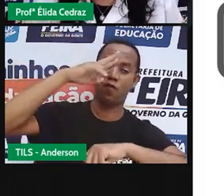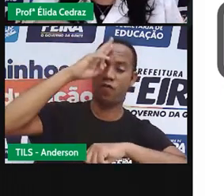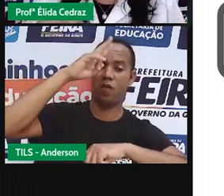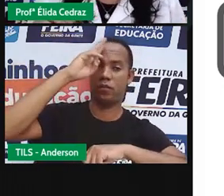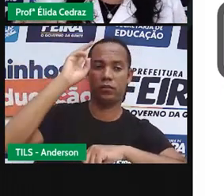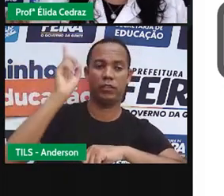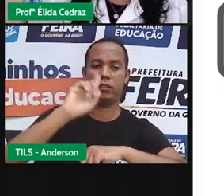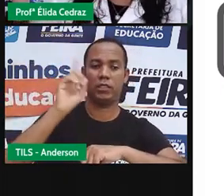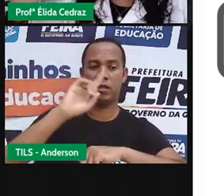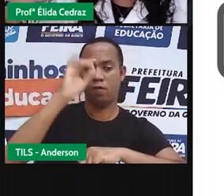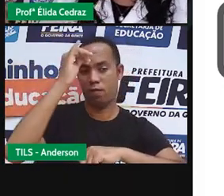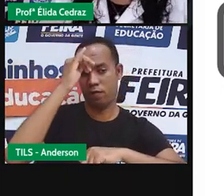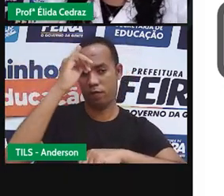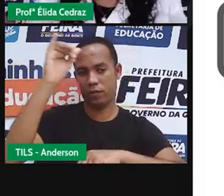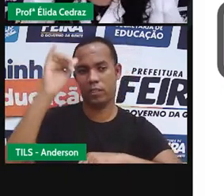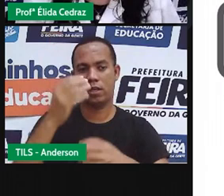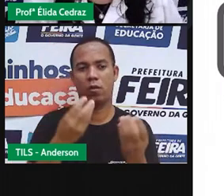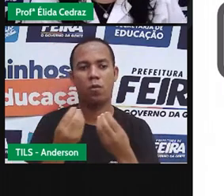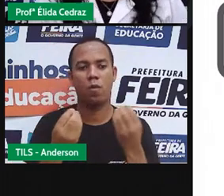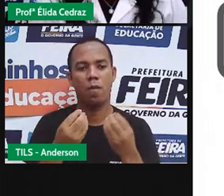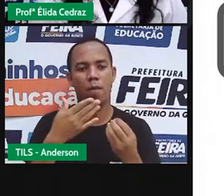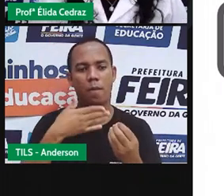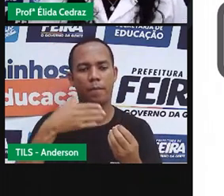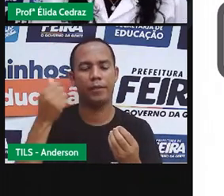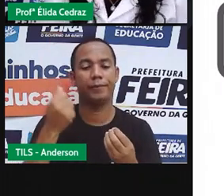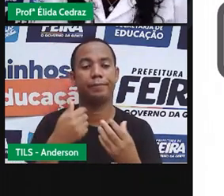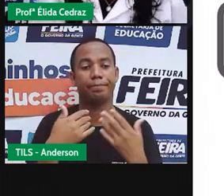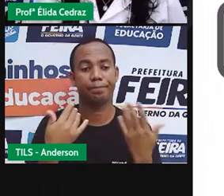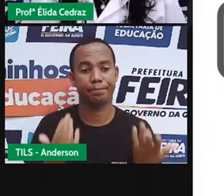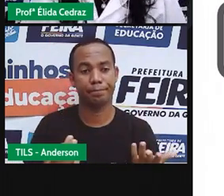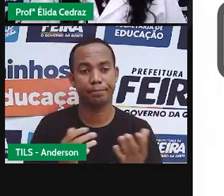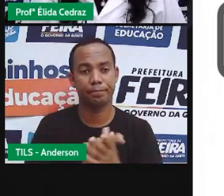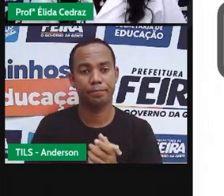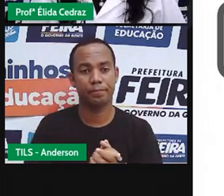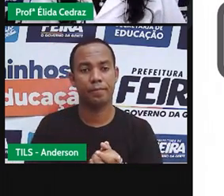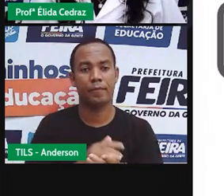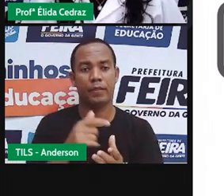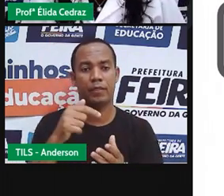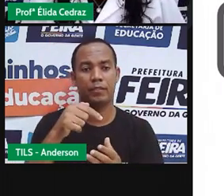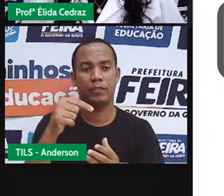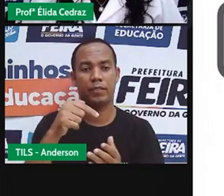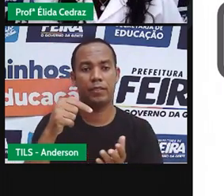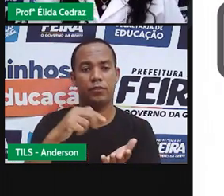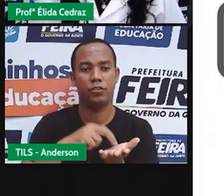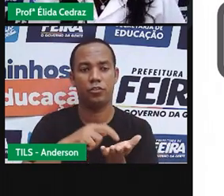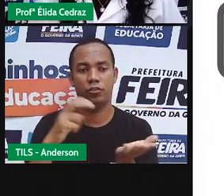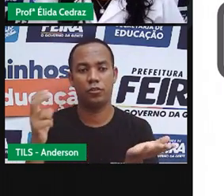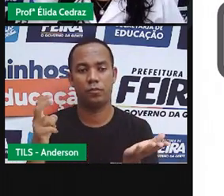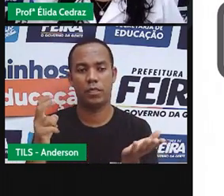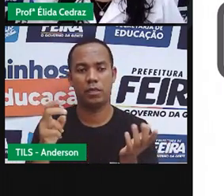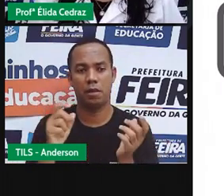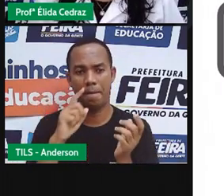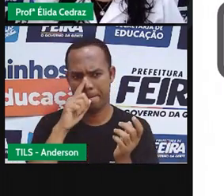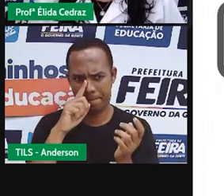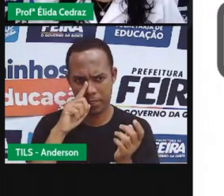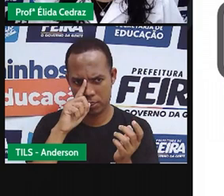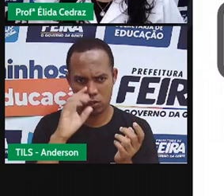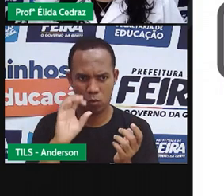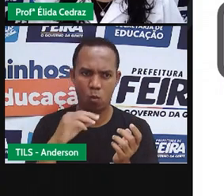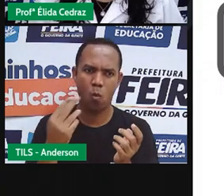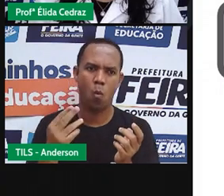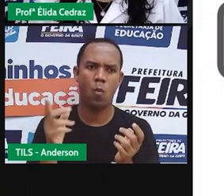forte, para a gente se proteger melhor? É isso aí. Dez horas da manhã tem perigo de a gente tomar sol?